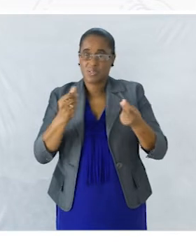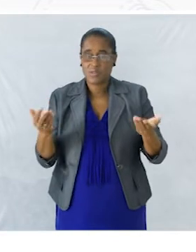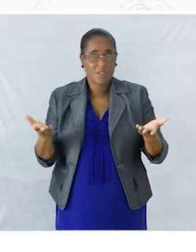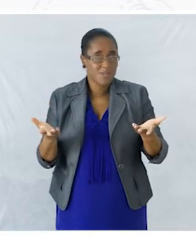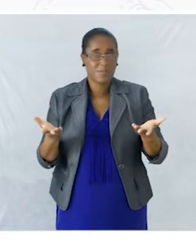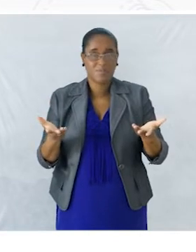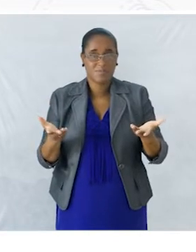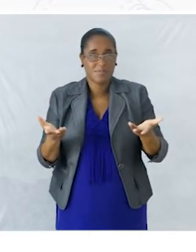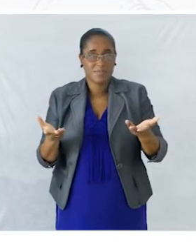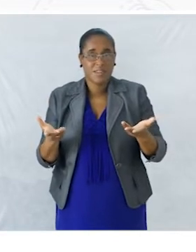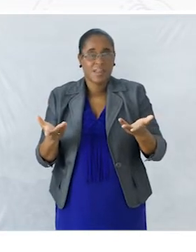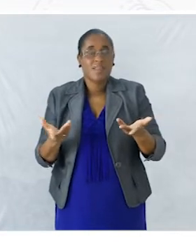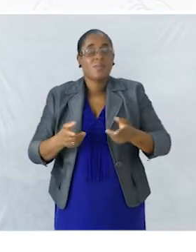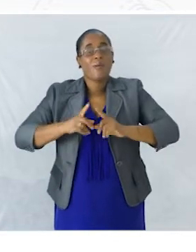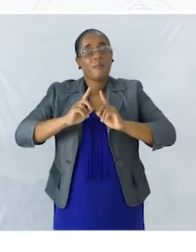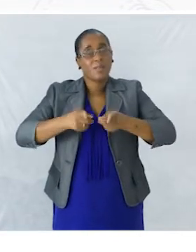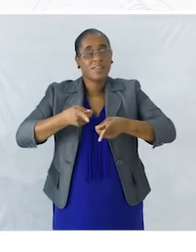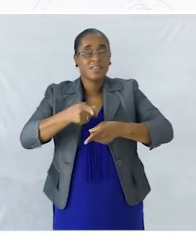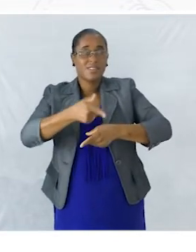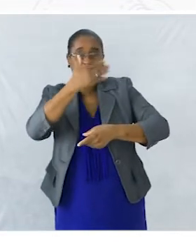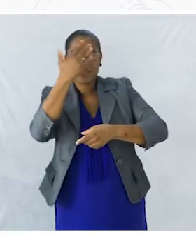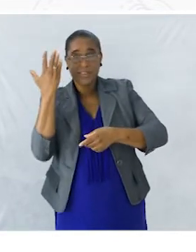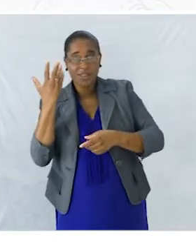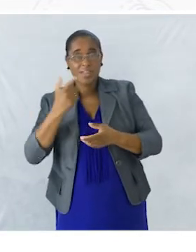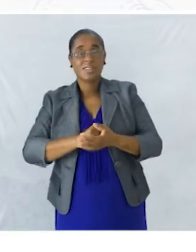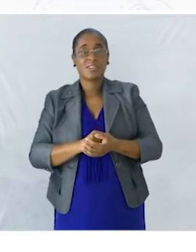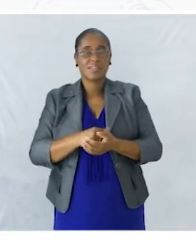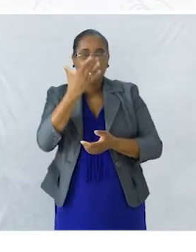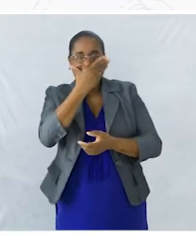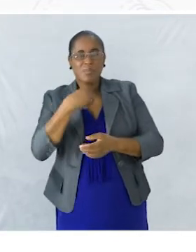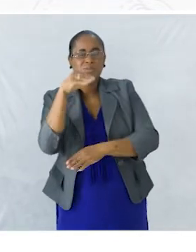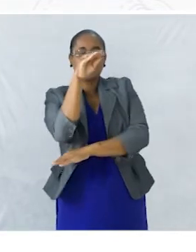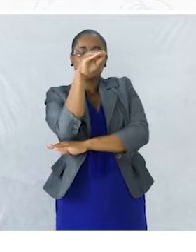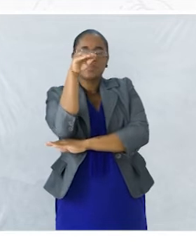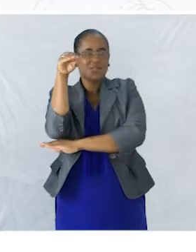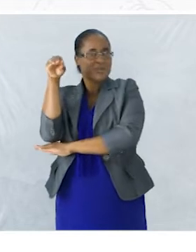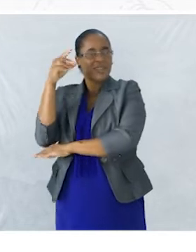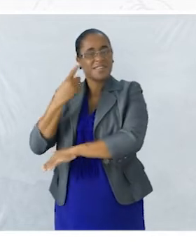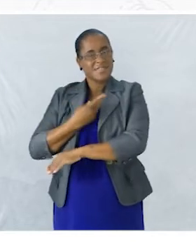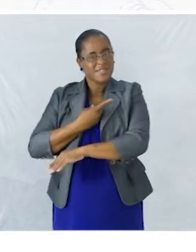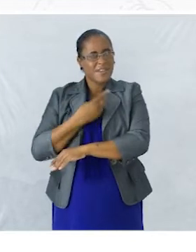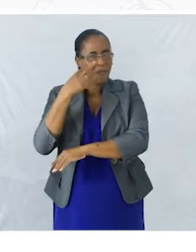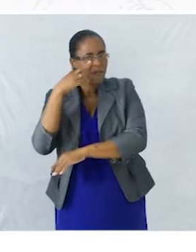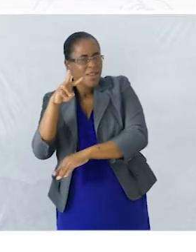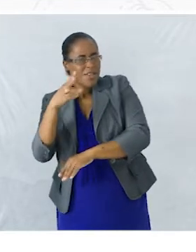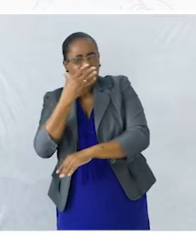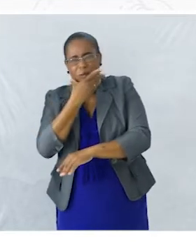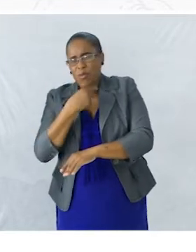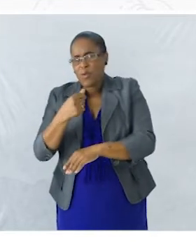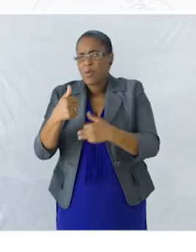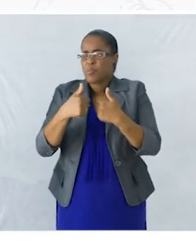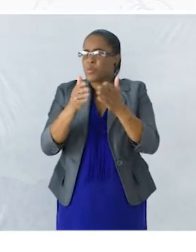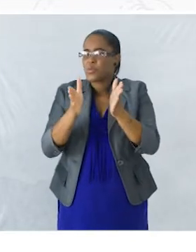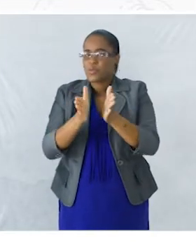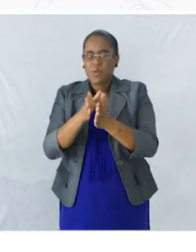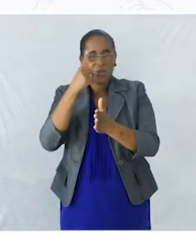E a partir desse dia A beleza do cisne passou a ser admirada por todos E ele